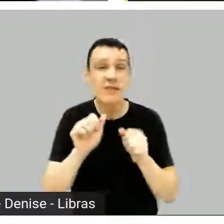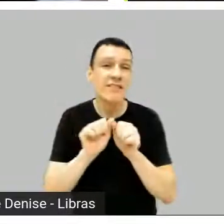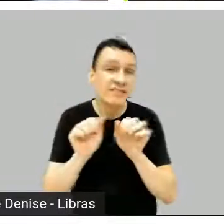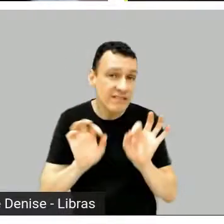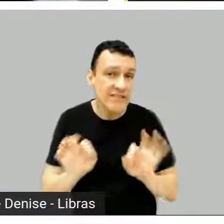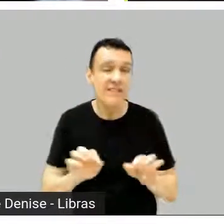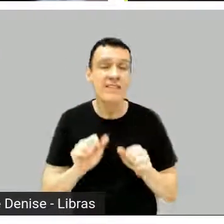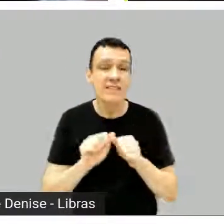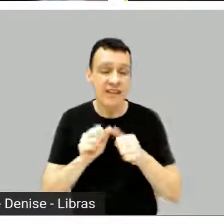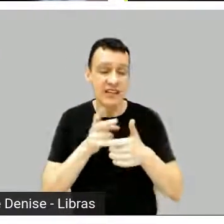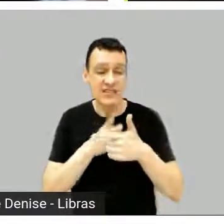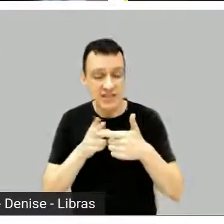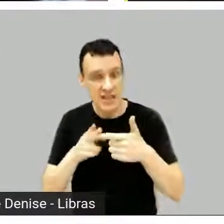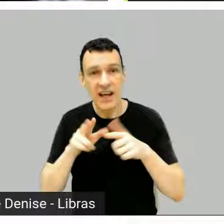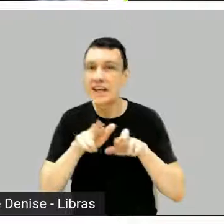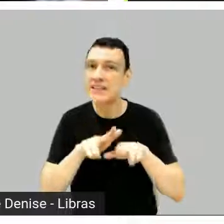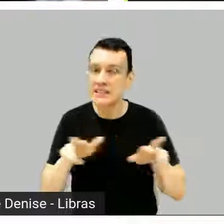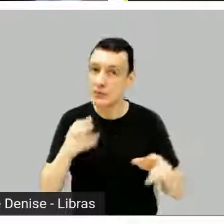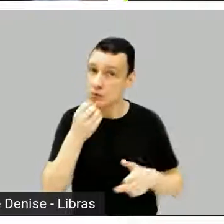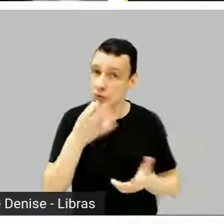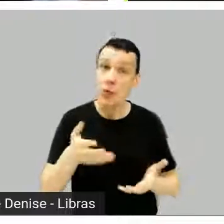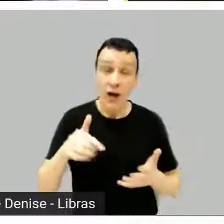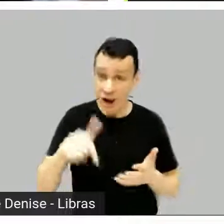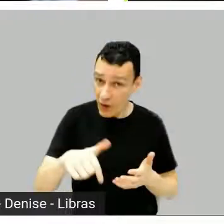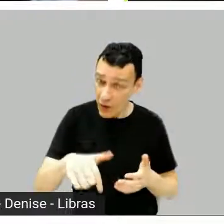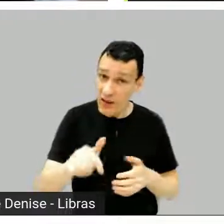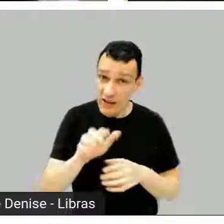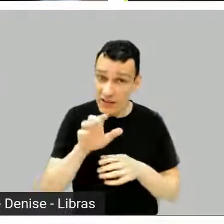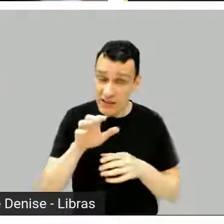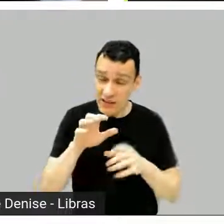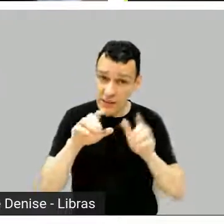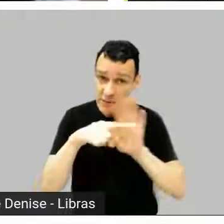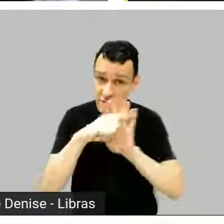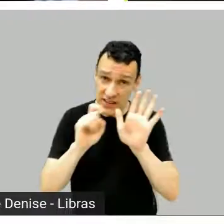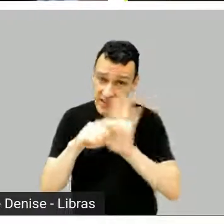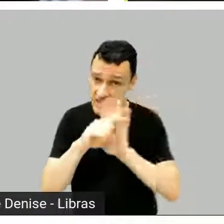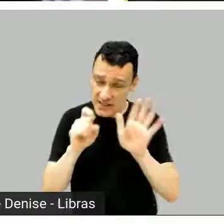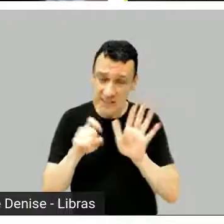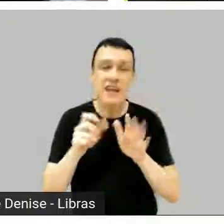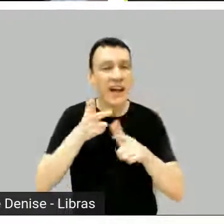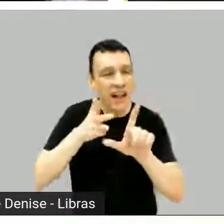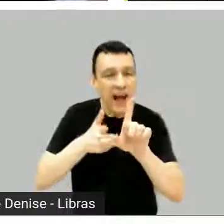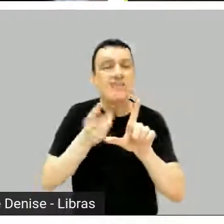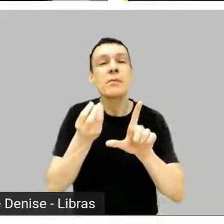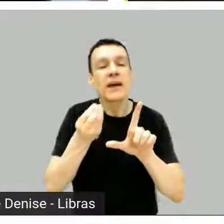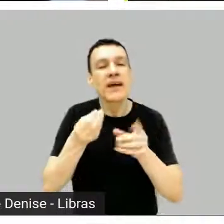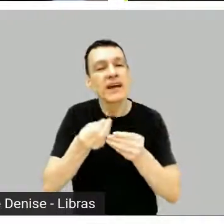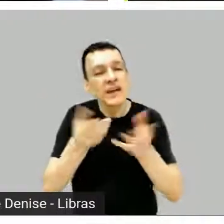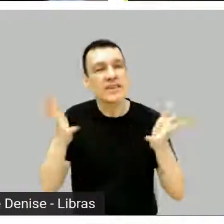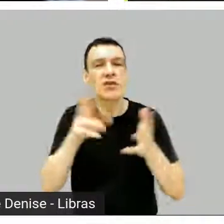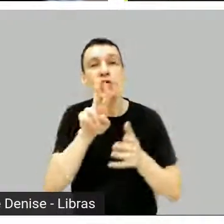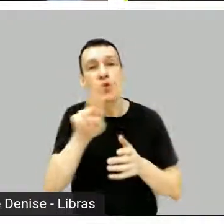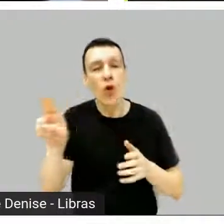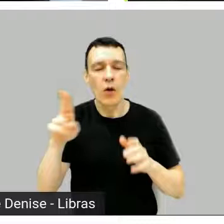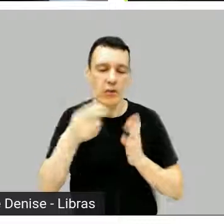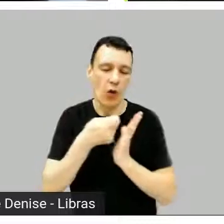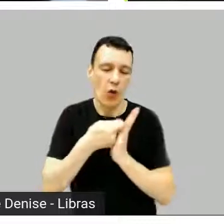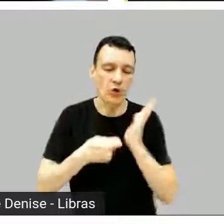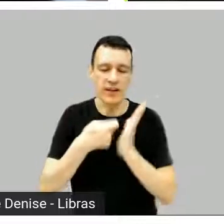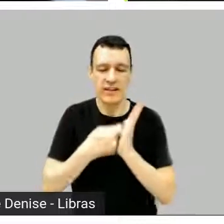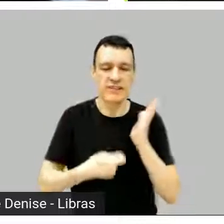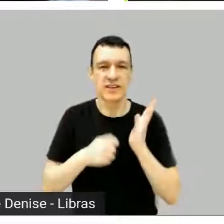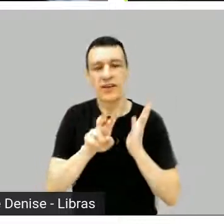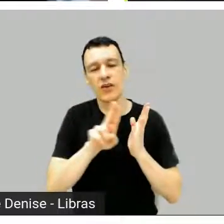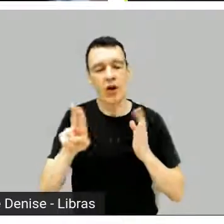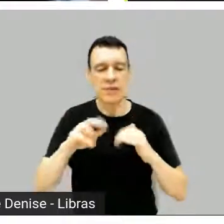isso que a gente pretende com esse espaço aqui no MIS. Então, fico muito feliz de ter você, te agradeço por ter ficado